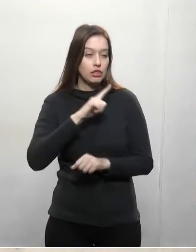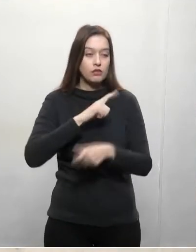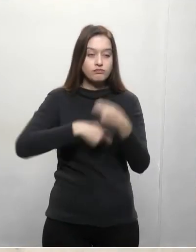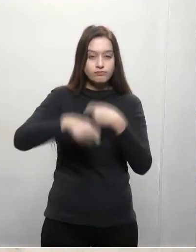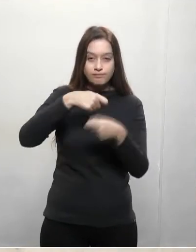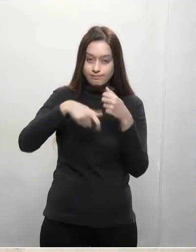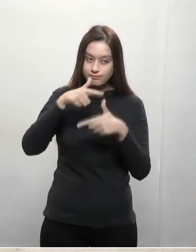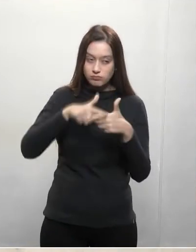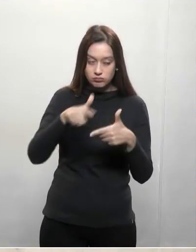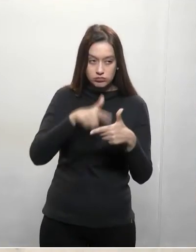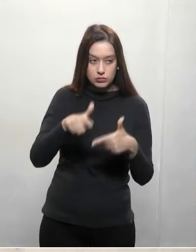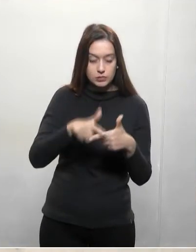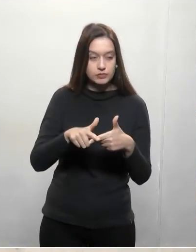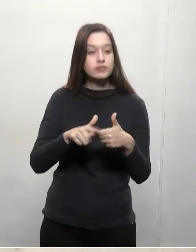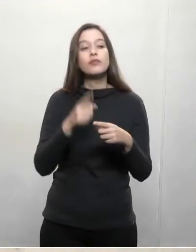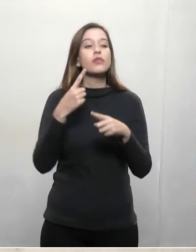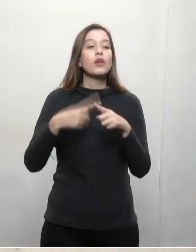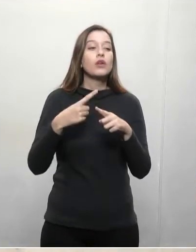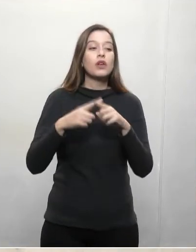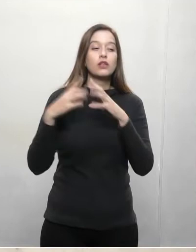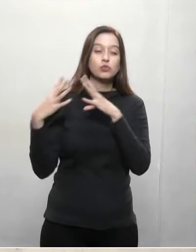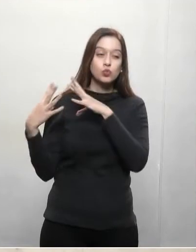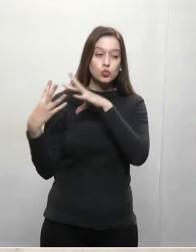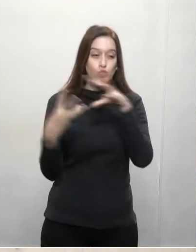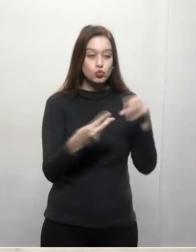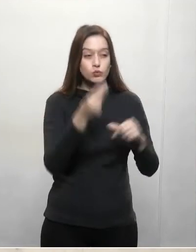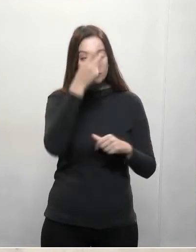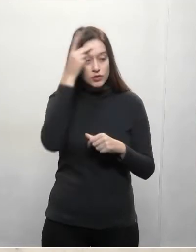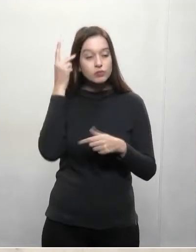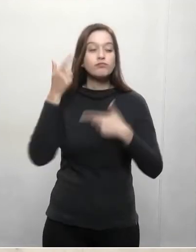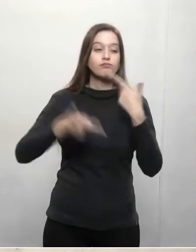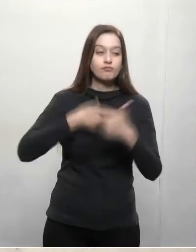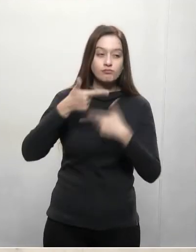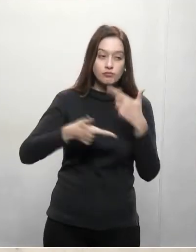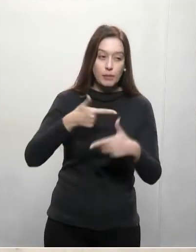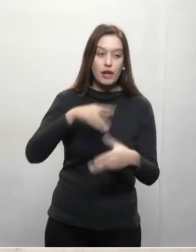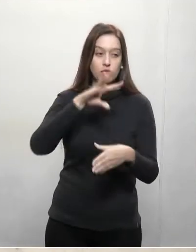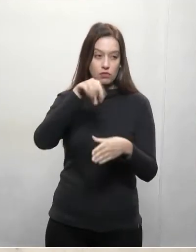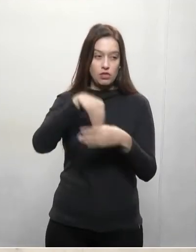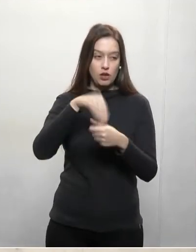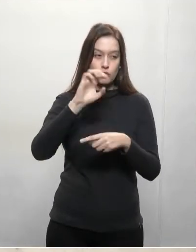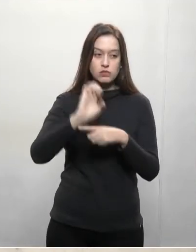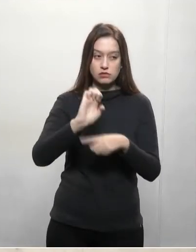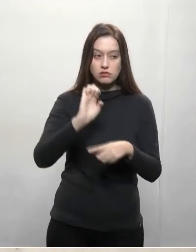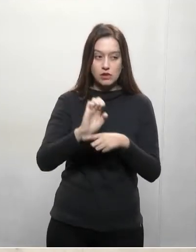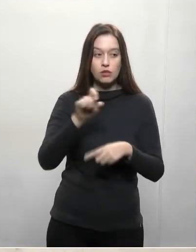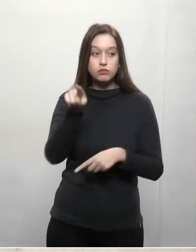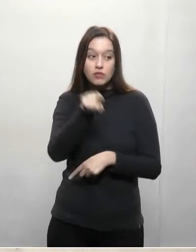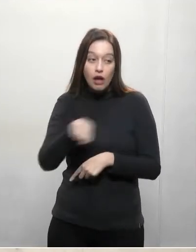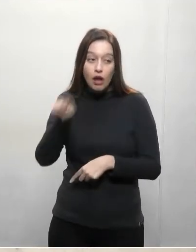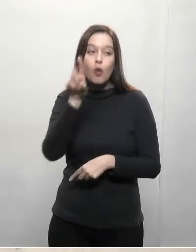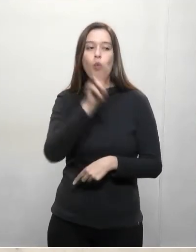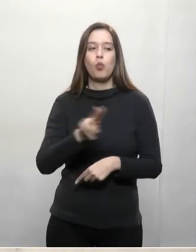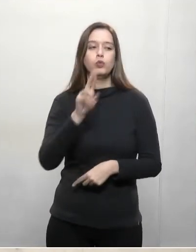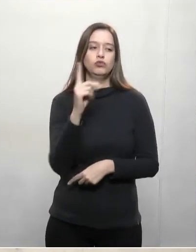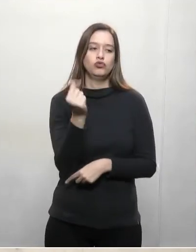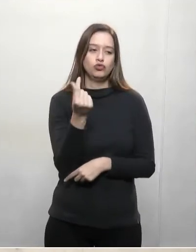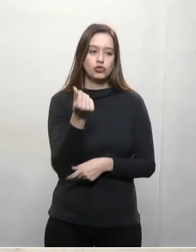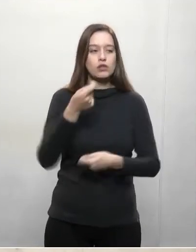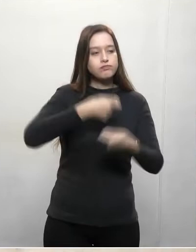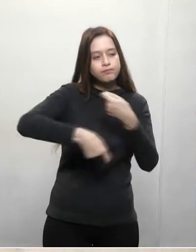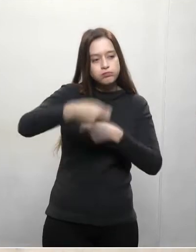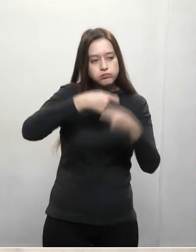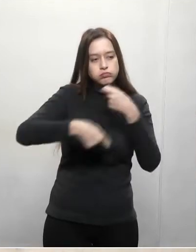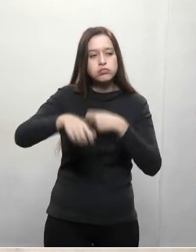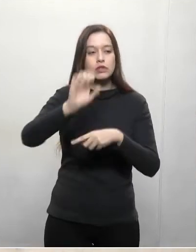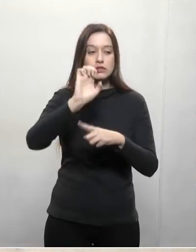uma geração de renda associada à cadeia de pagamentos dos servidores. Eu, como a última vez que